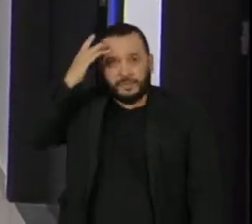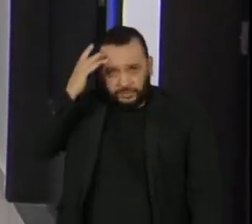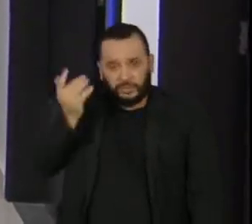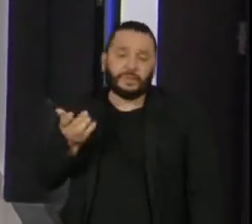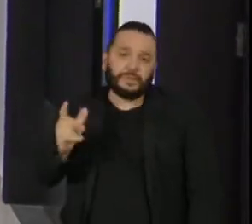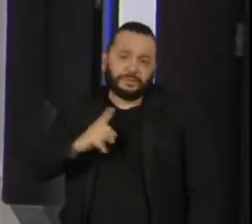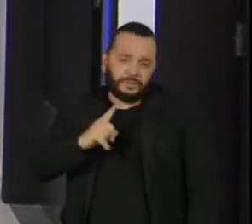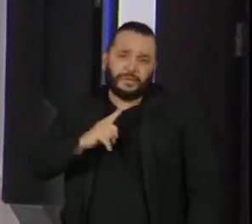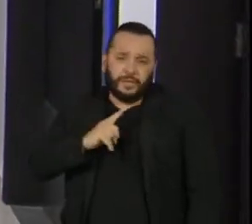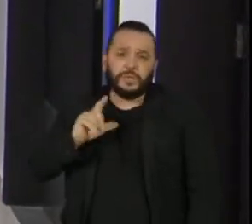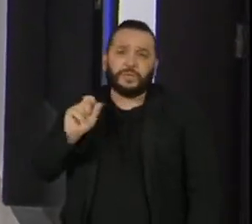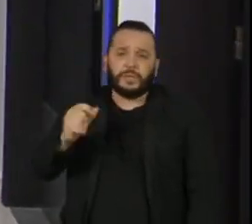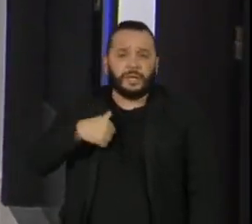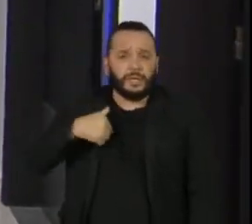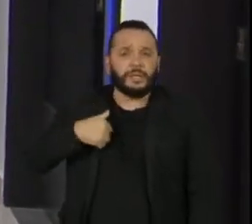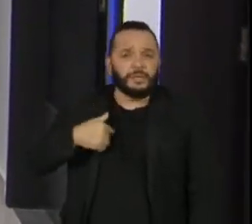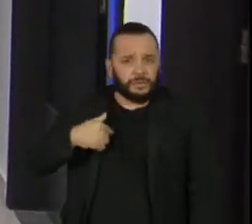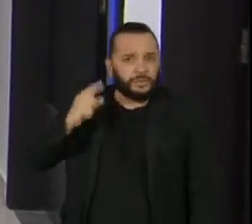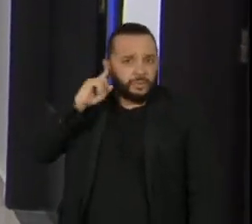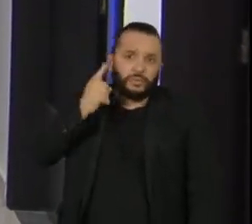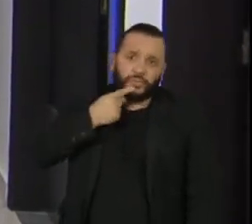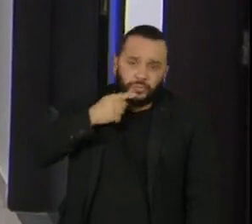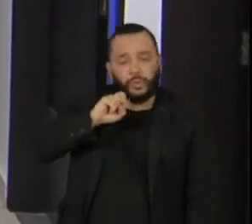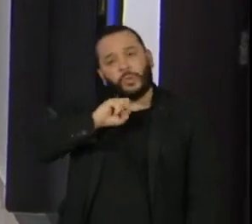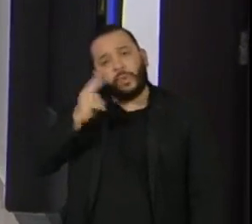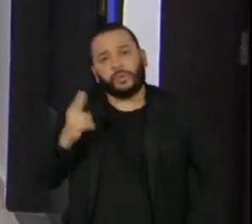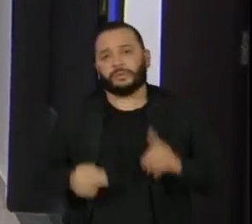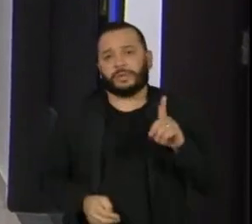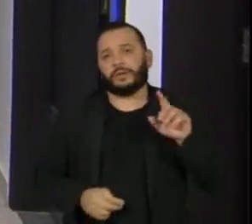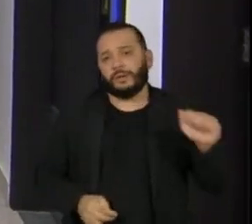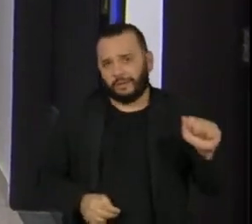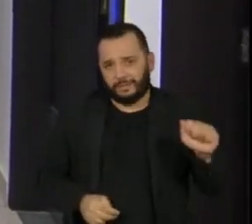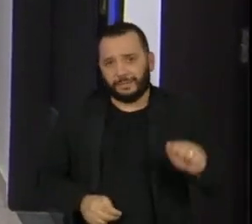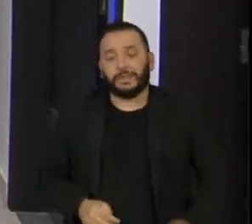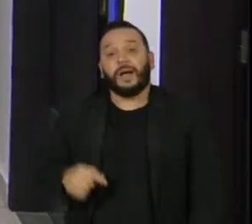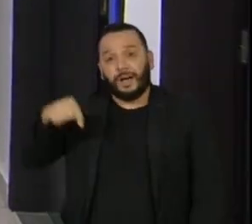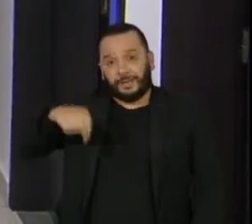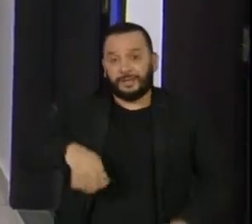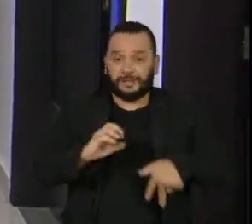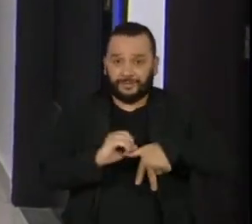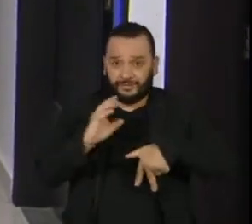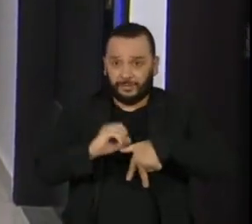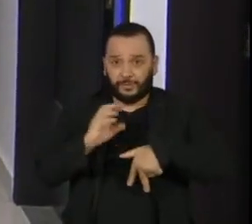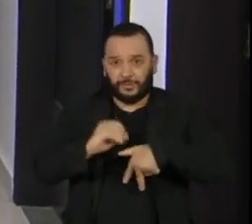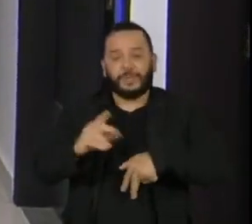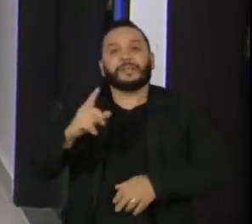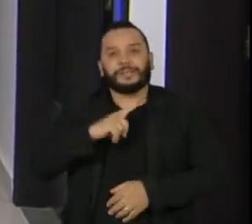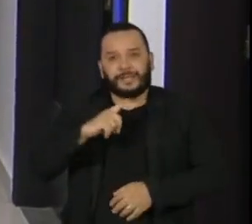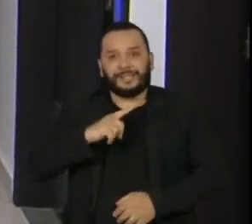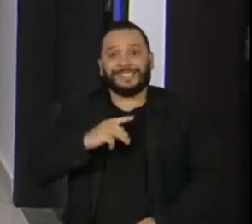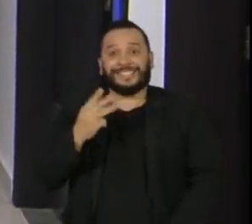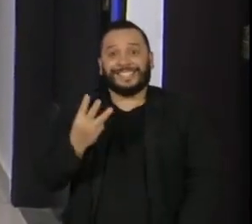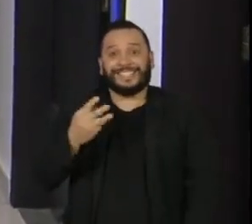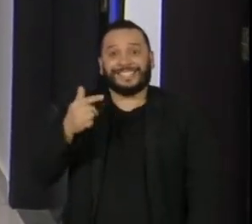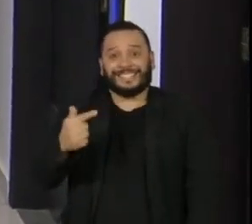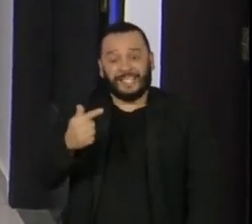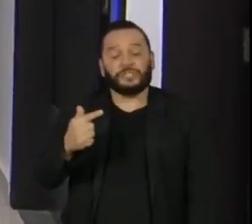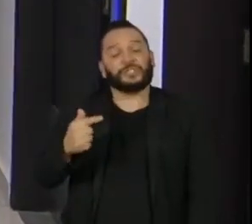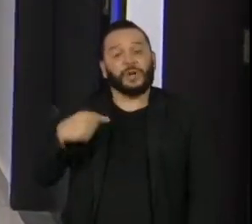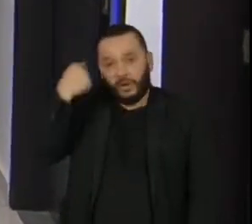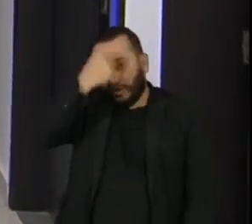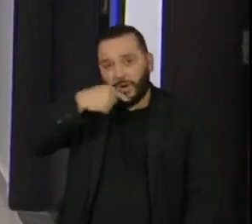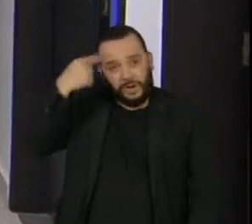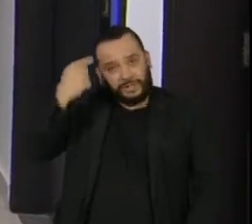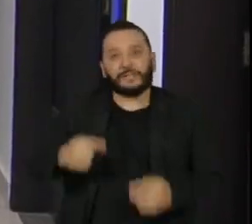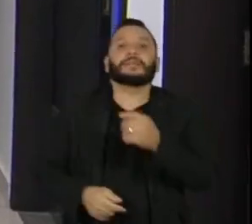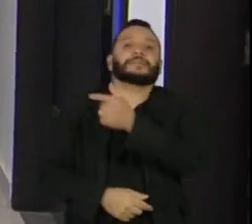que têm alguma deficiência auditiva. Pra esse público, a TV Cultura produz cerca de 37 horas semanais